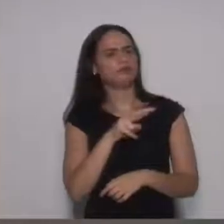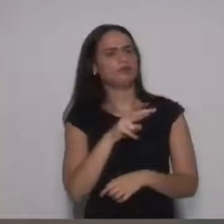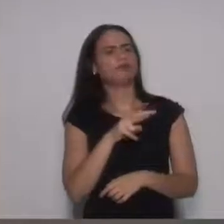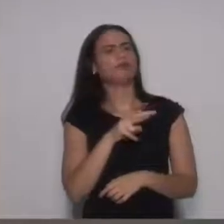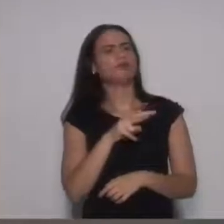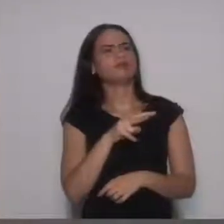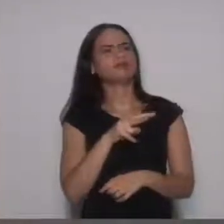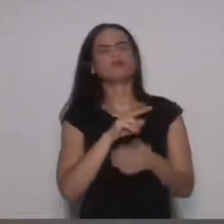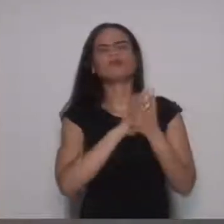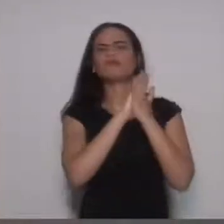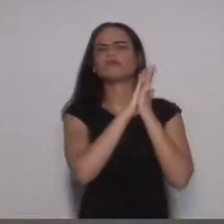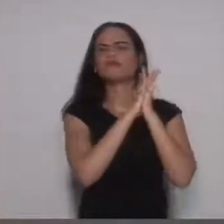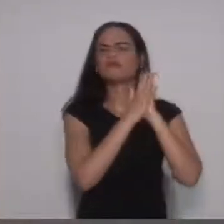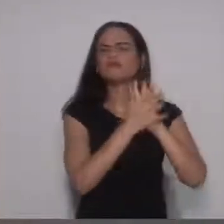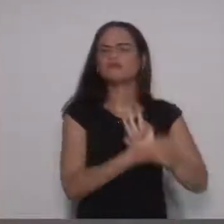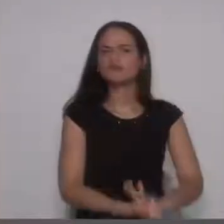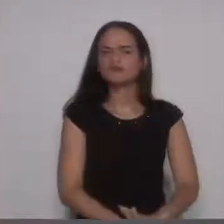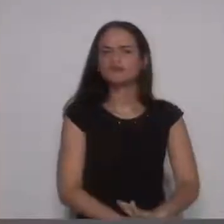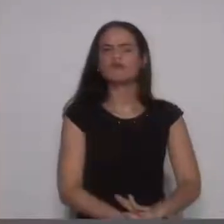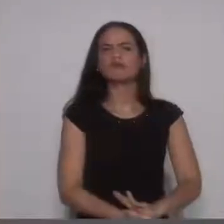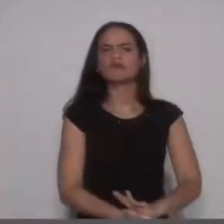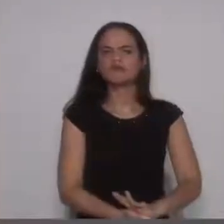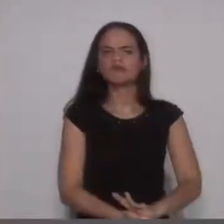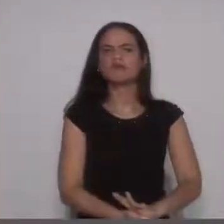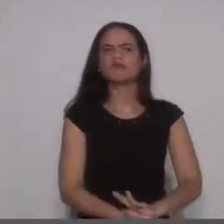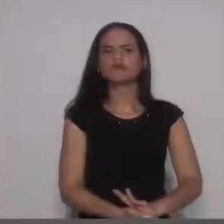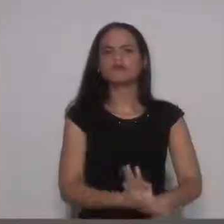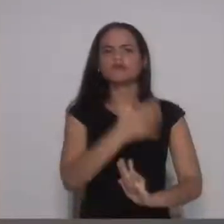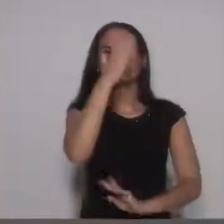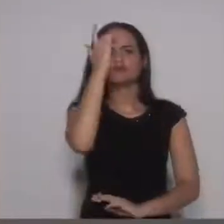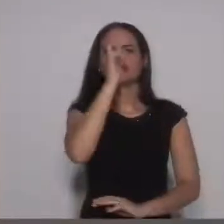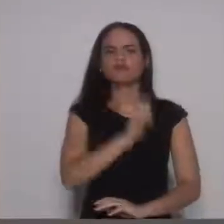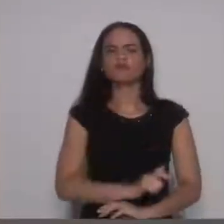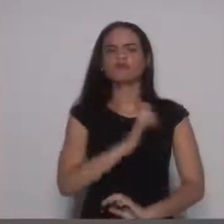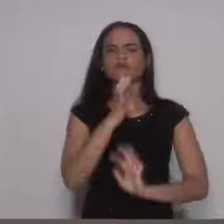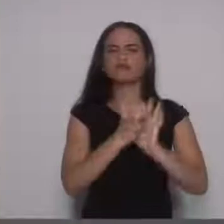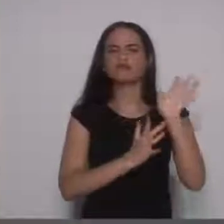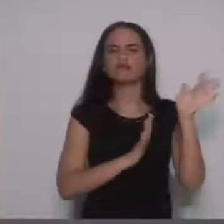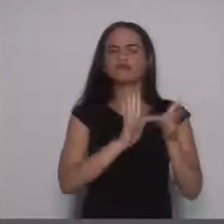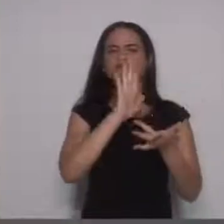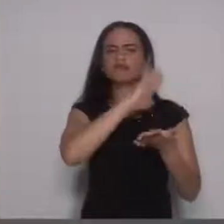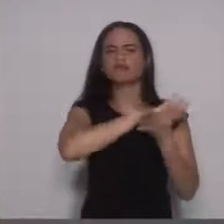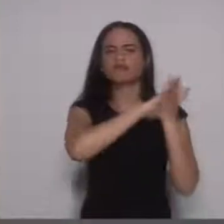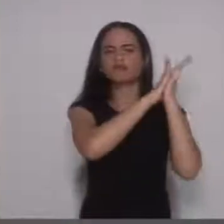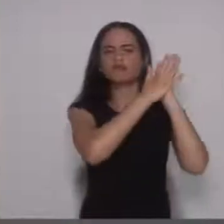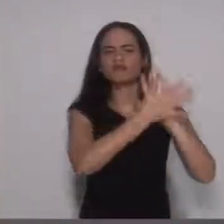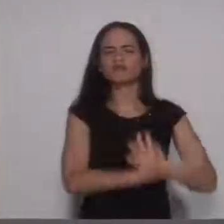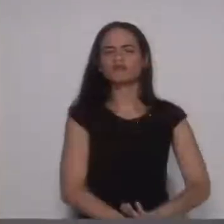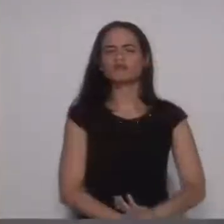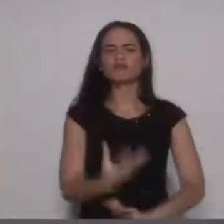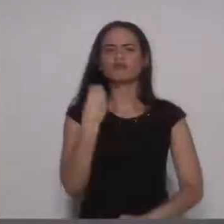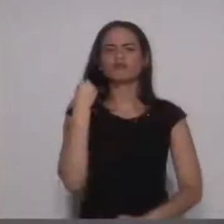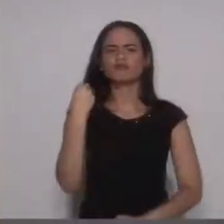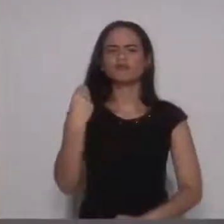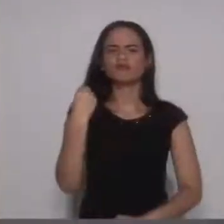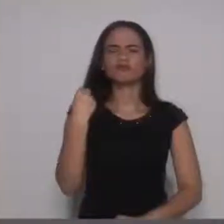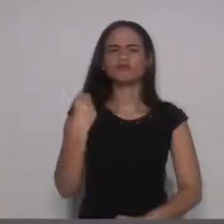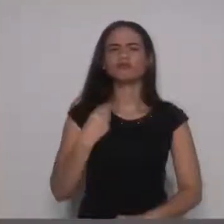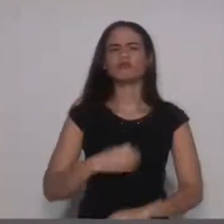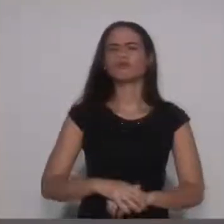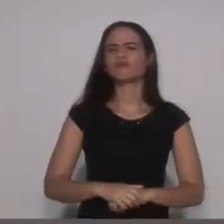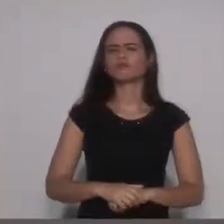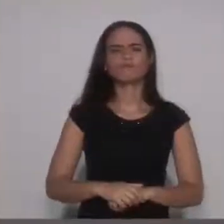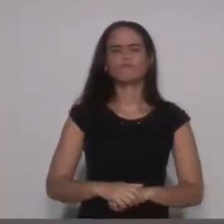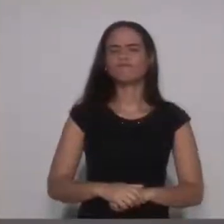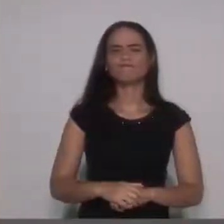a desvalorização da pessoa do Senhor, nosso Senhor e Salvador Jesus Cristo. Seriamente,